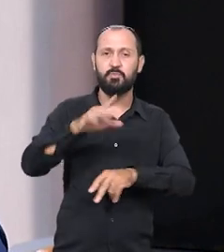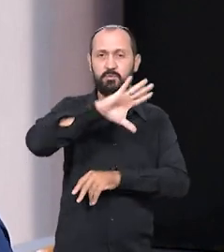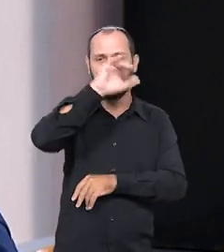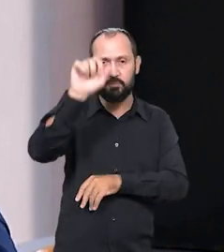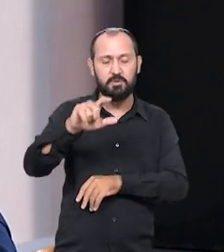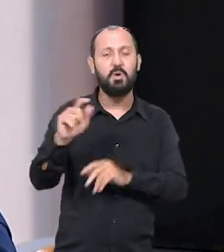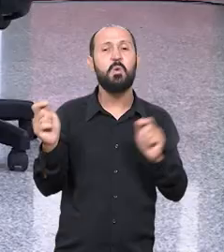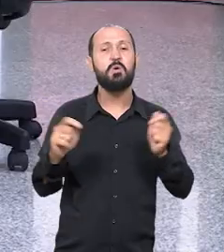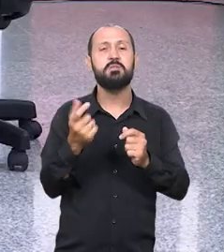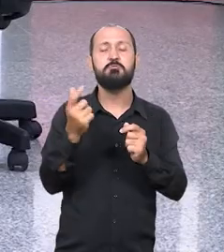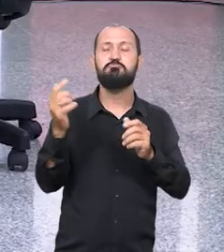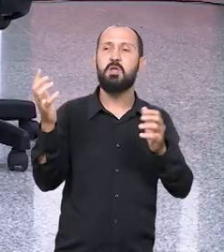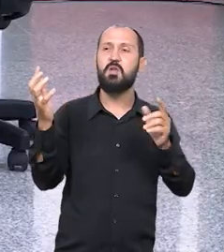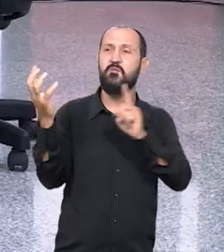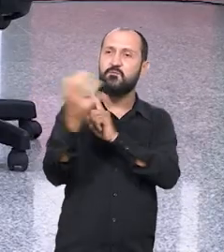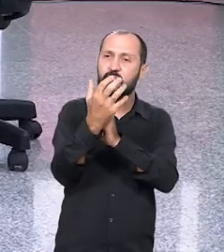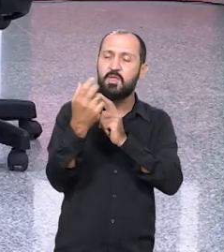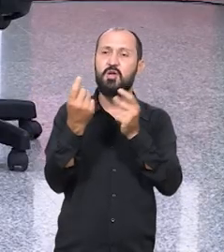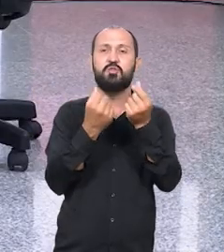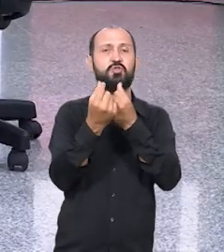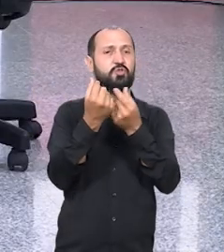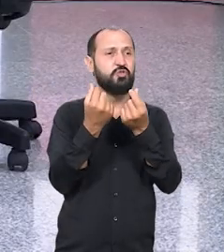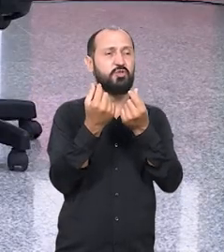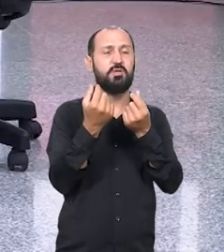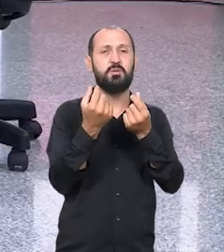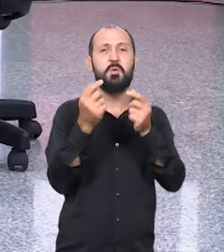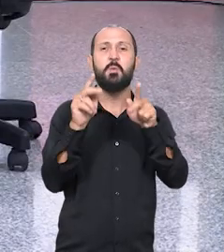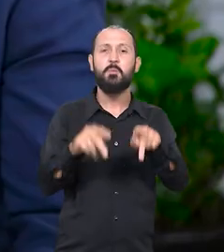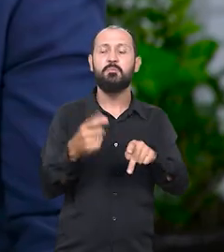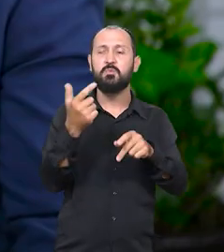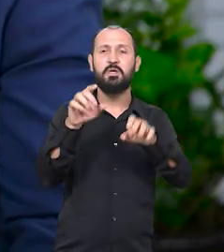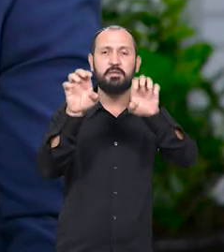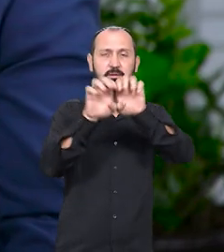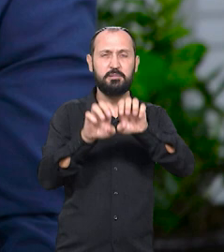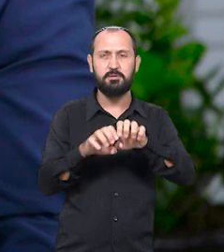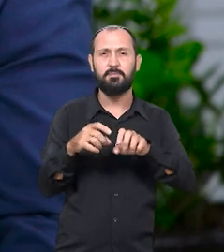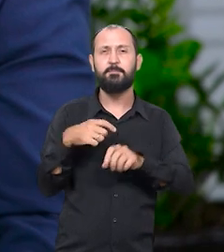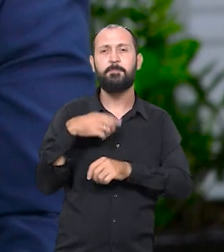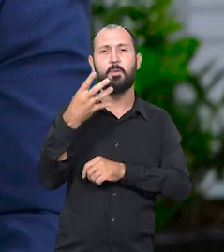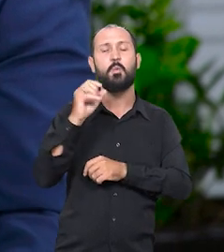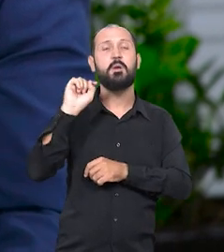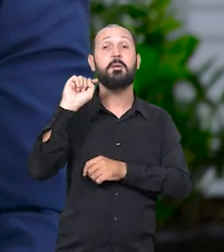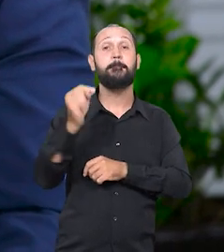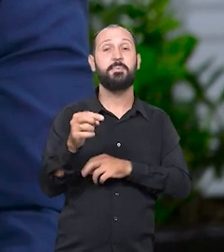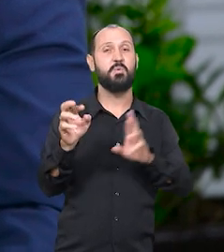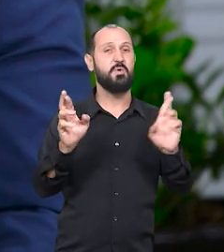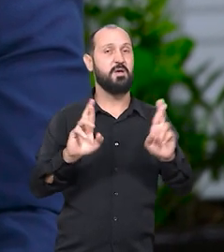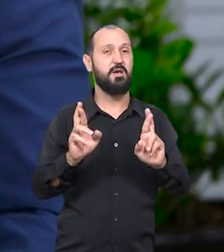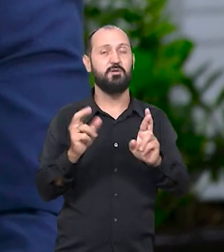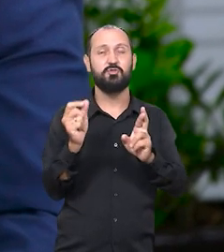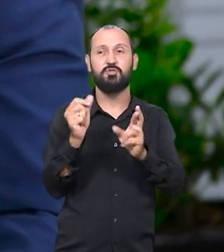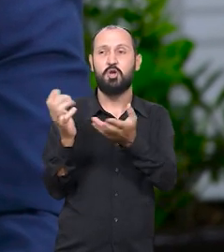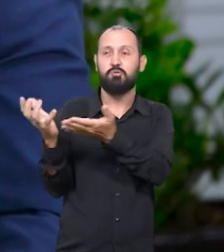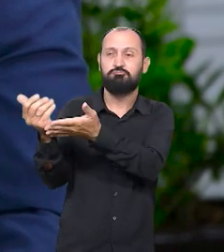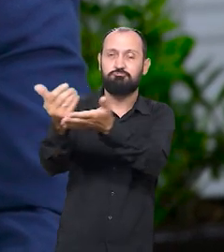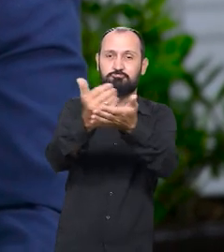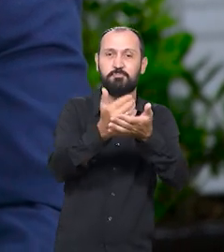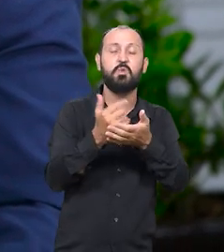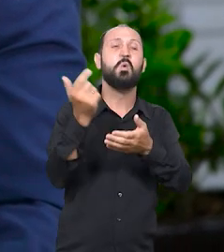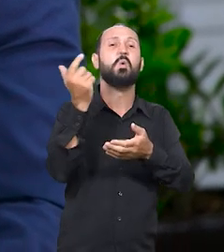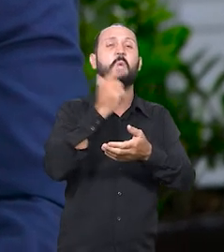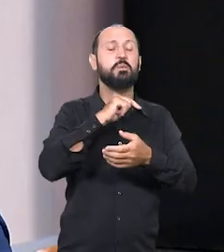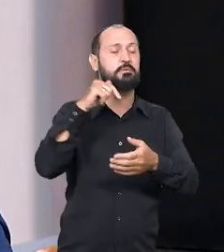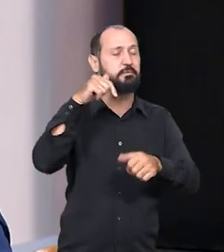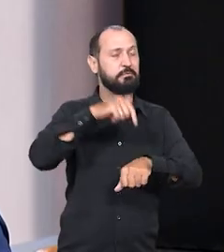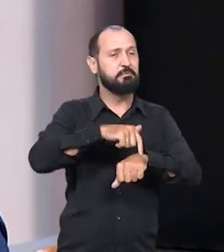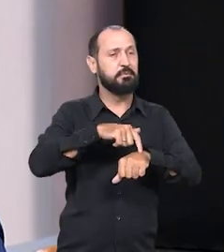que alguém sem influência, sem recurso público, sem estrutura, minha campanha custou 40 mil reais de vaquinha, então, assim, consegui chegar